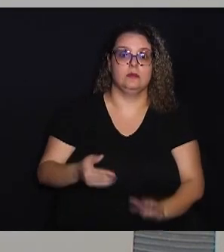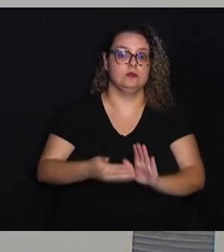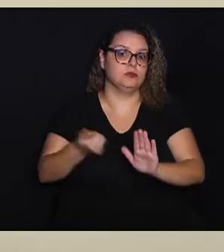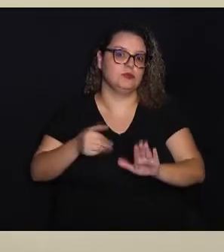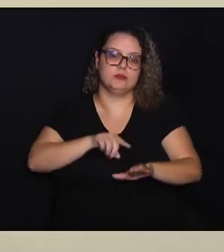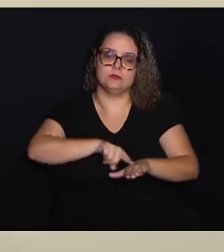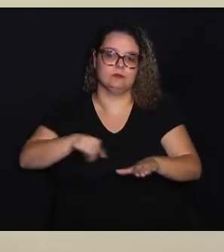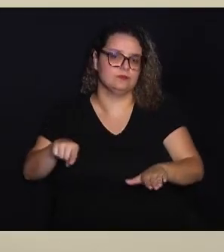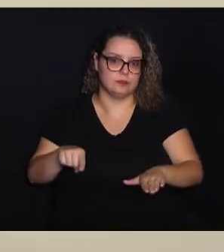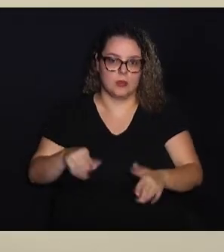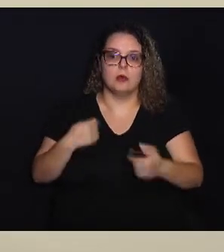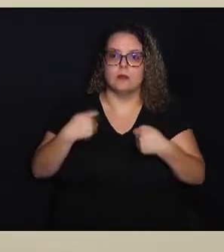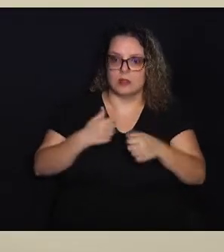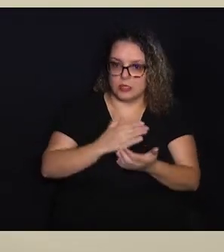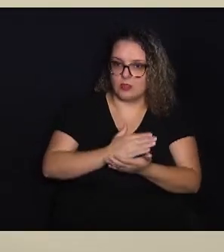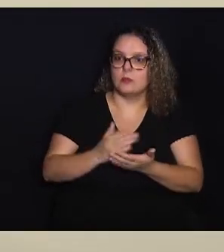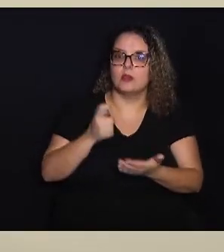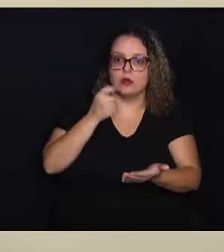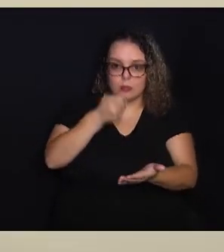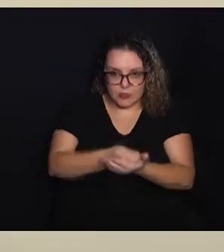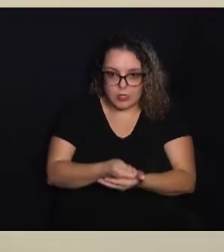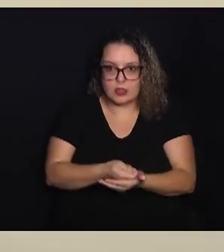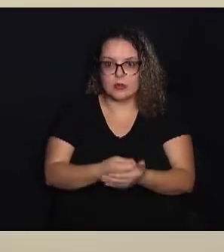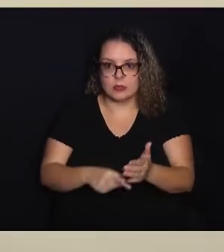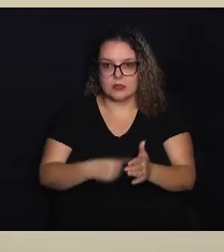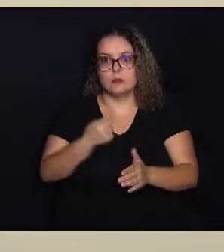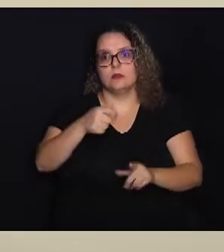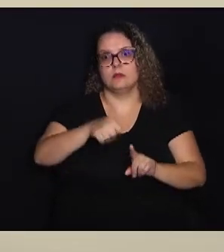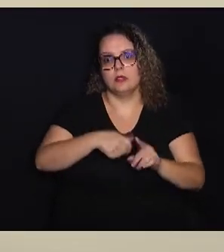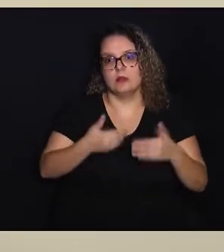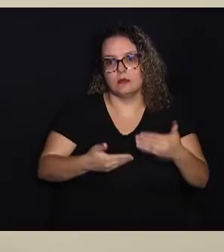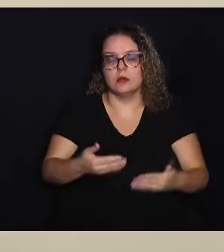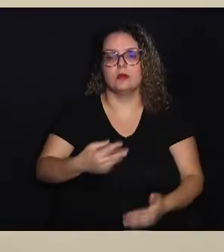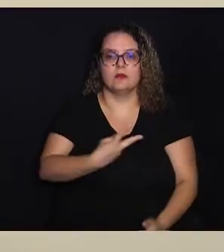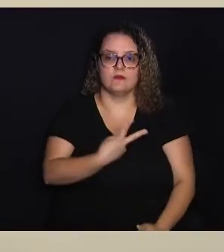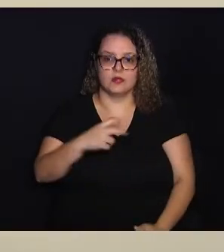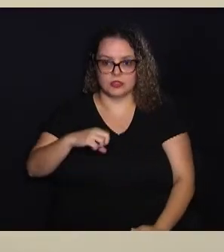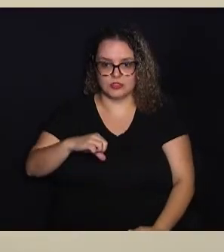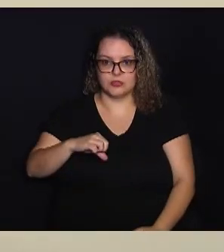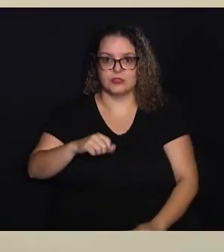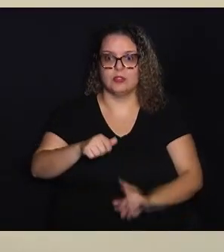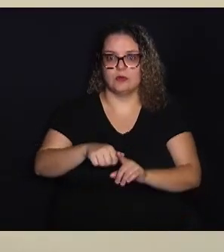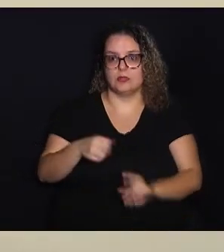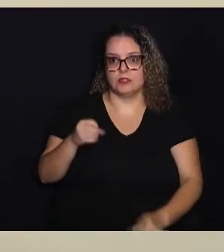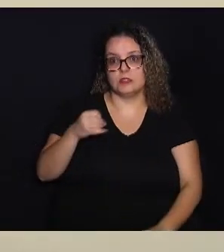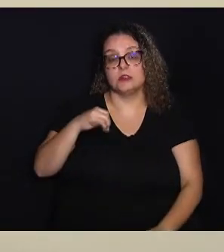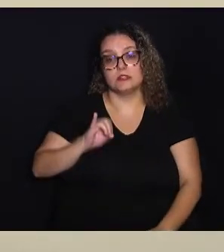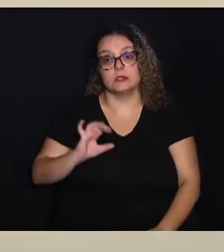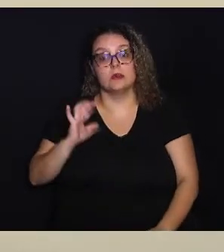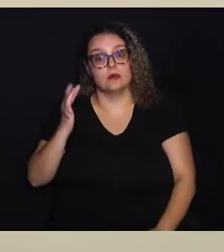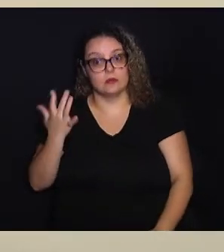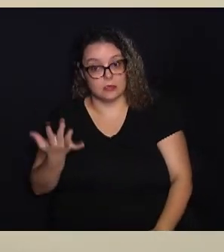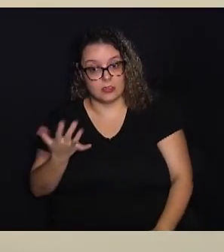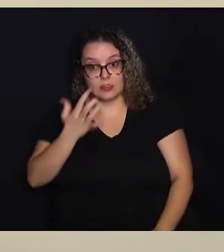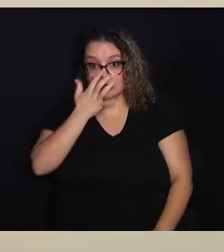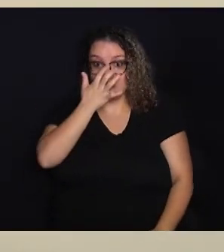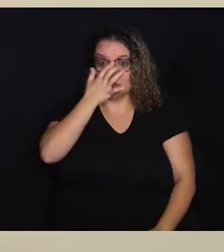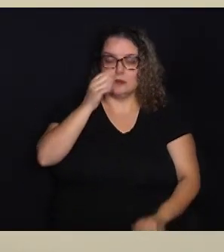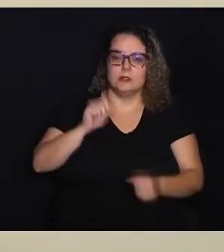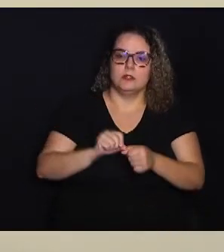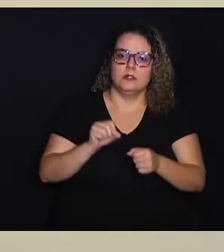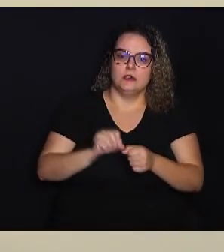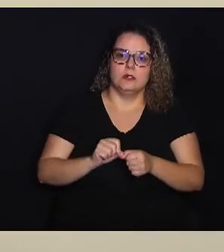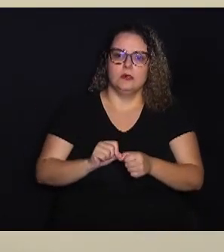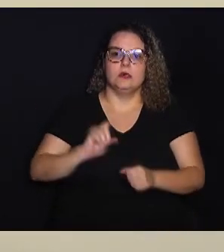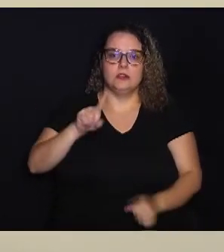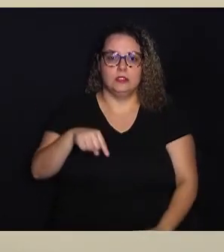a exclusão Ele deve realmente iniciar o pagamento da primeira parcela até o dia 29 de outubro Se acontecer de ele